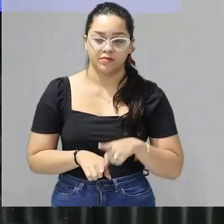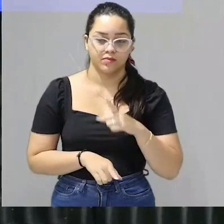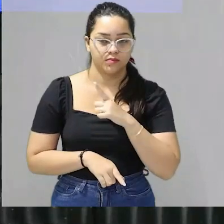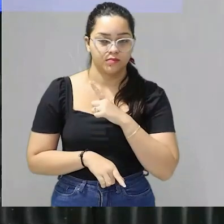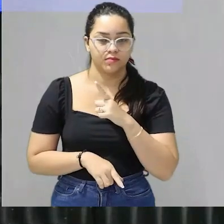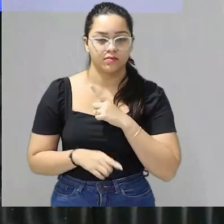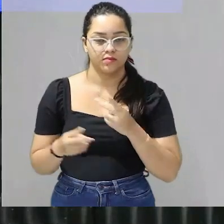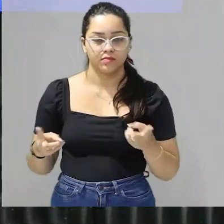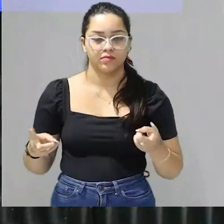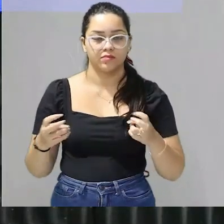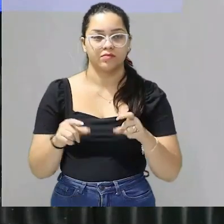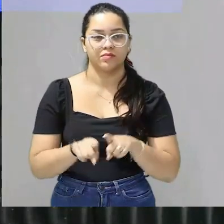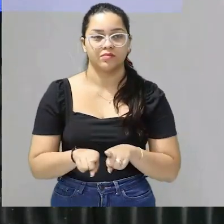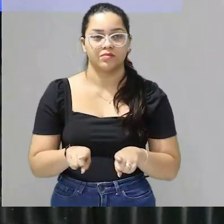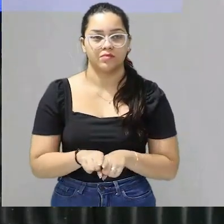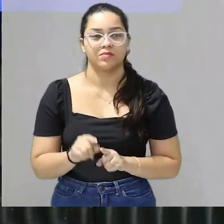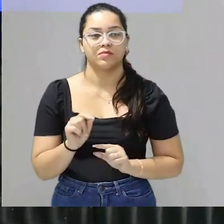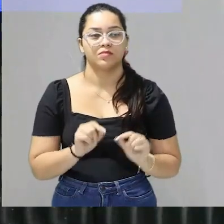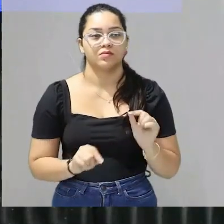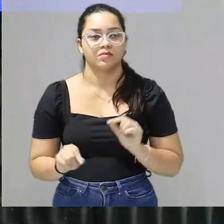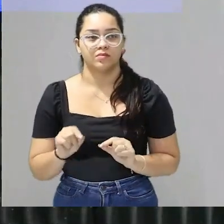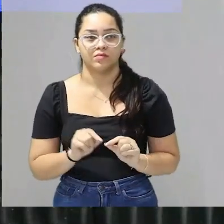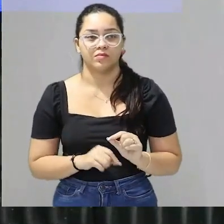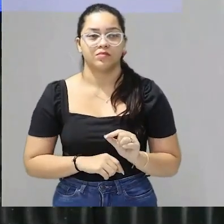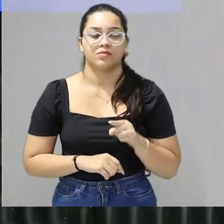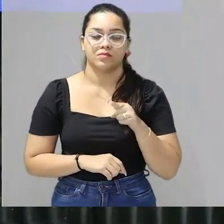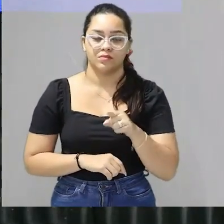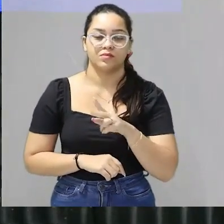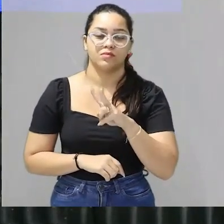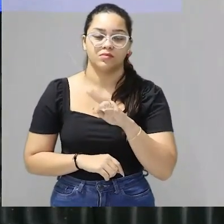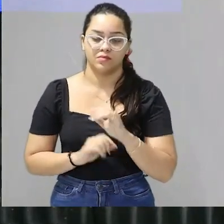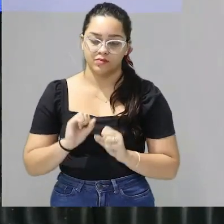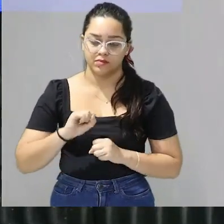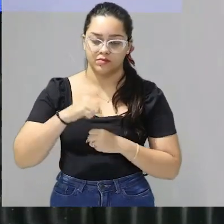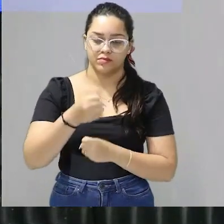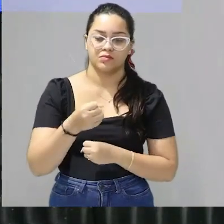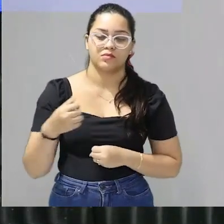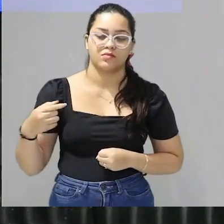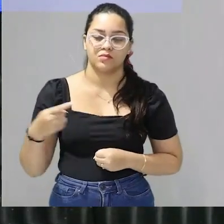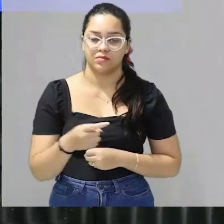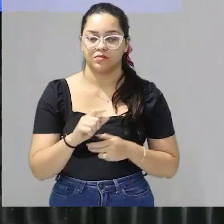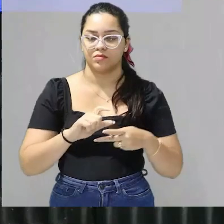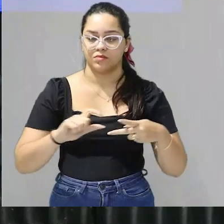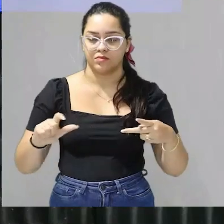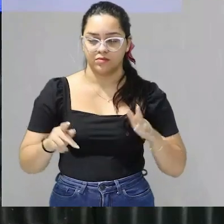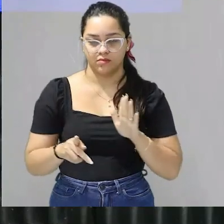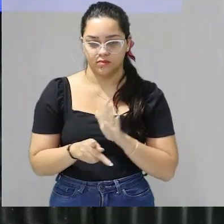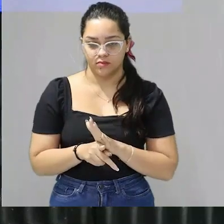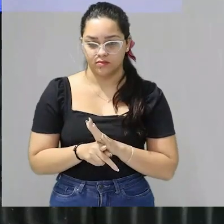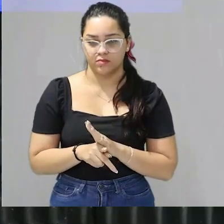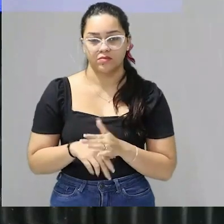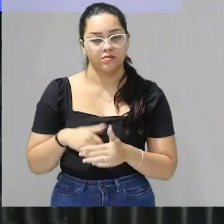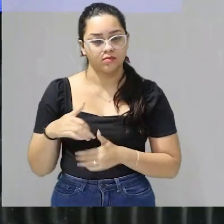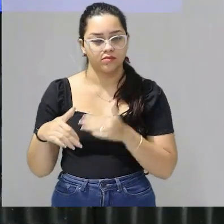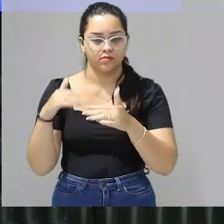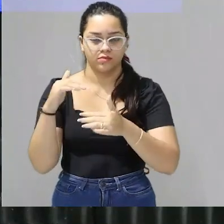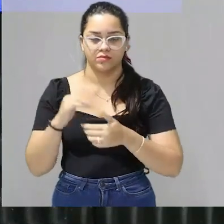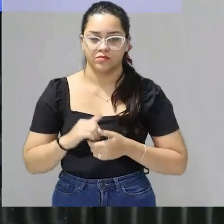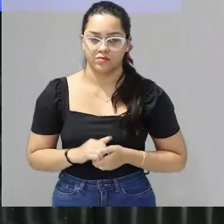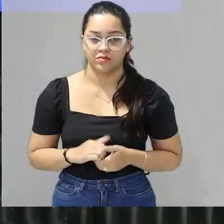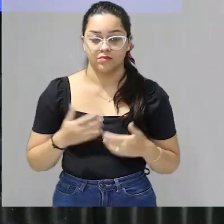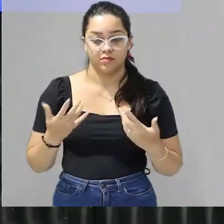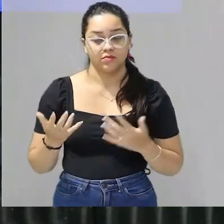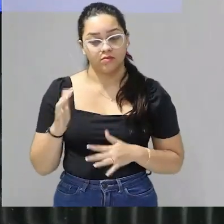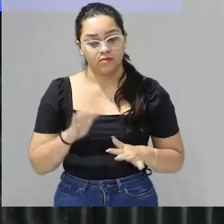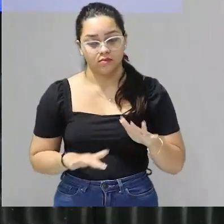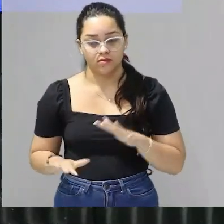seu ponto de vista precisa ir direto ao ponto que você irá defender lá nos parágrafos do desenvolvimento então